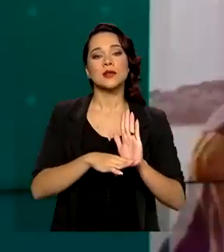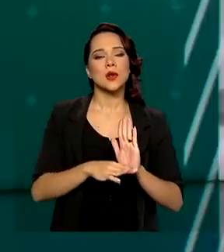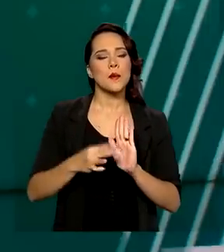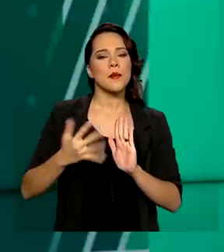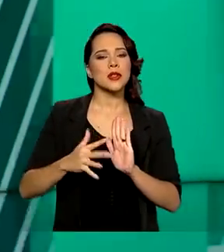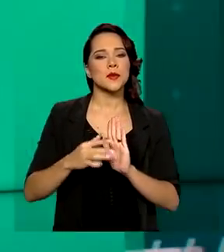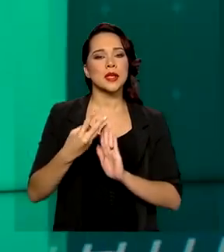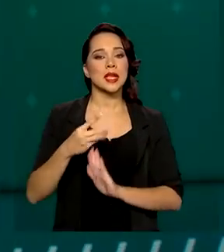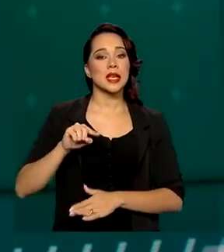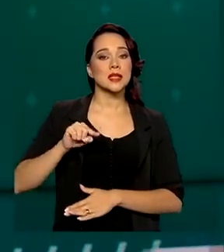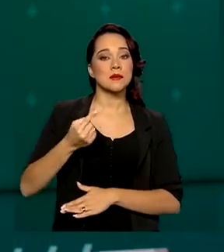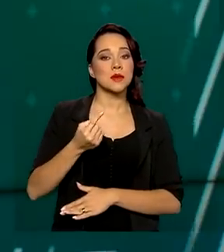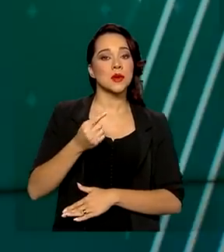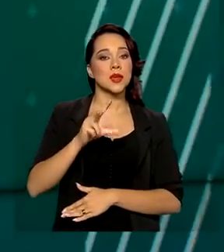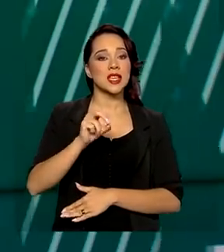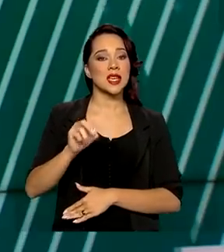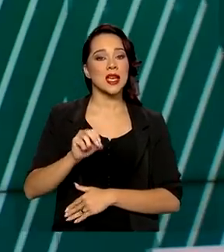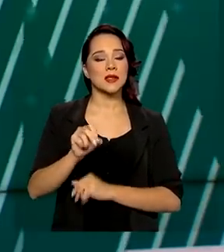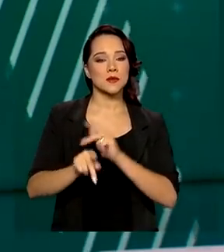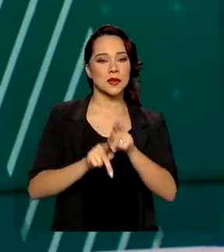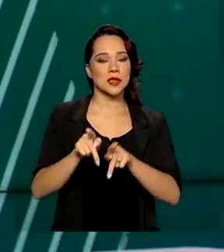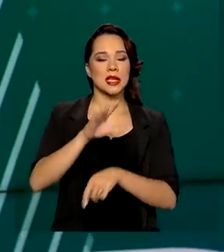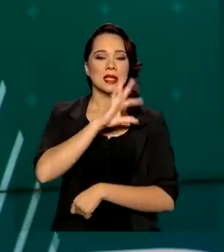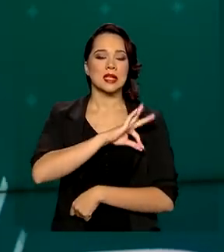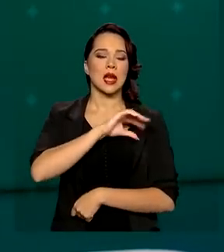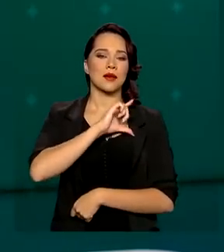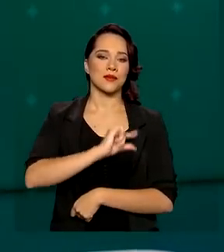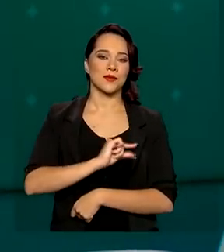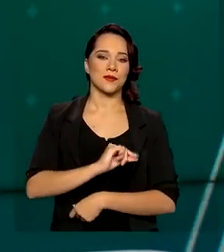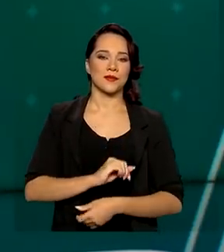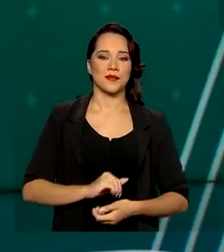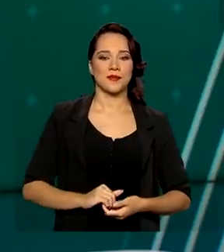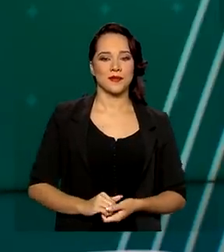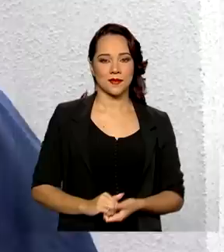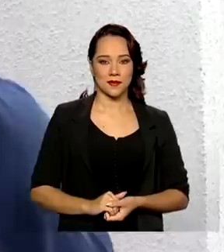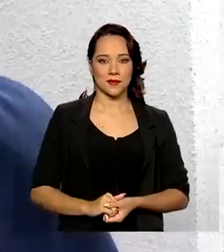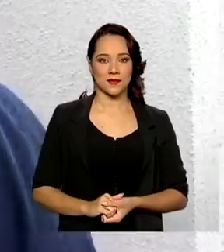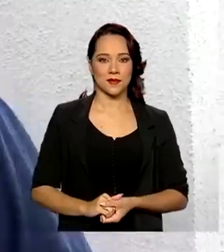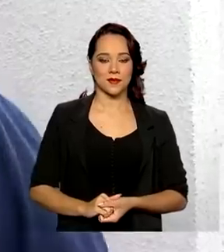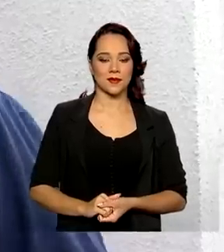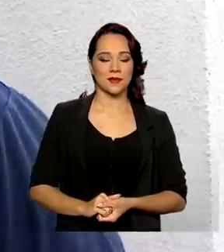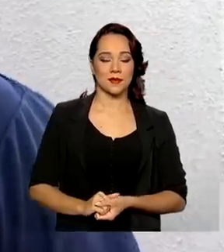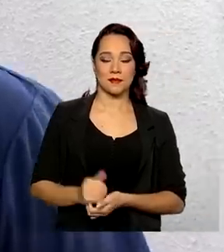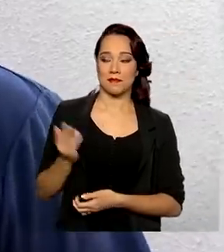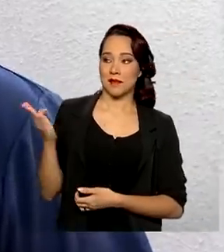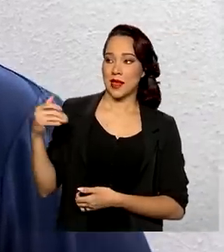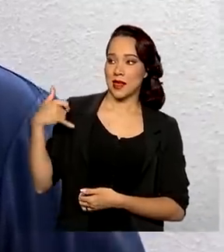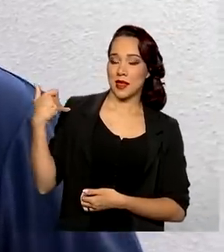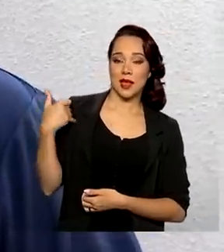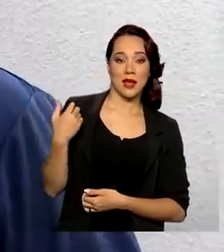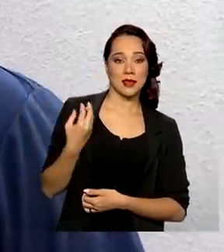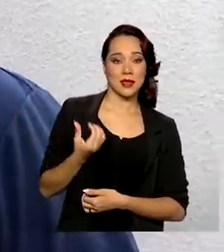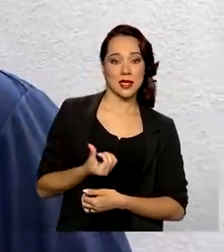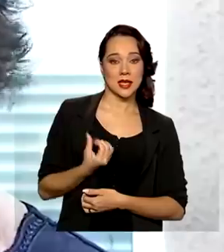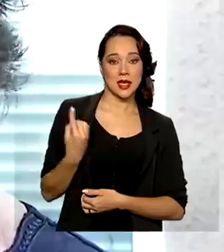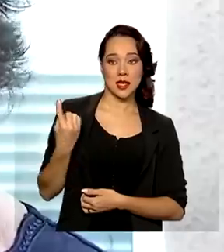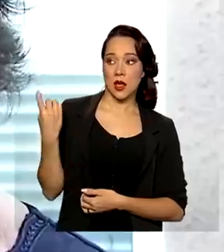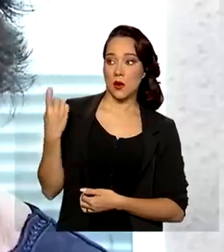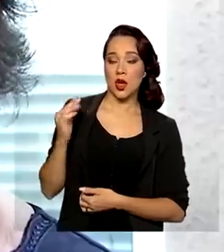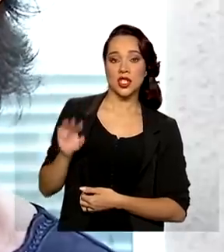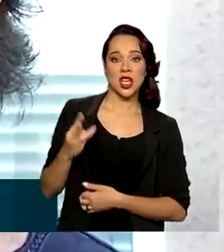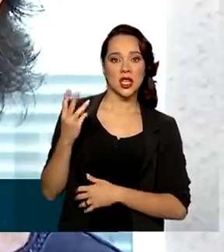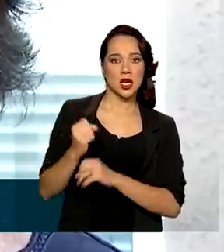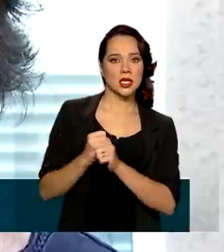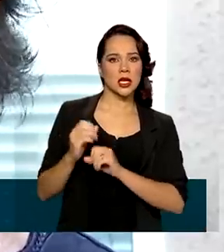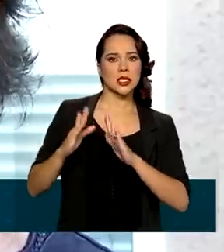beneficiando cerca de 3.500 brasileiros de baixa renda. Creuza tem 61 anos e passou três